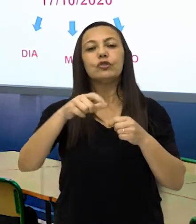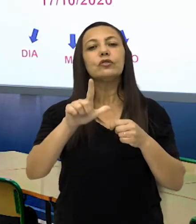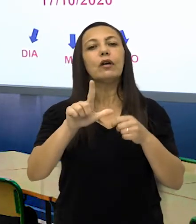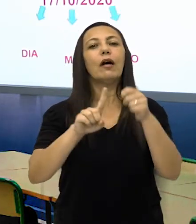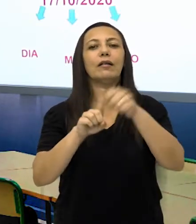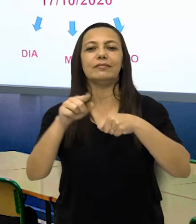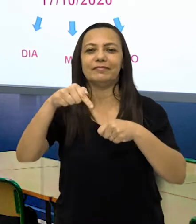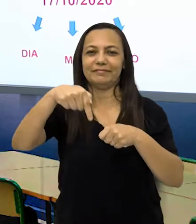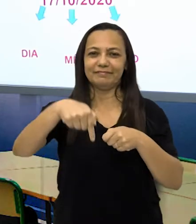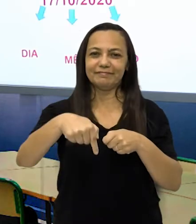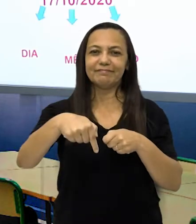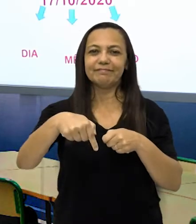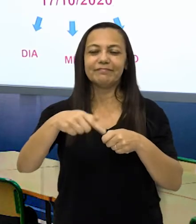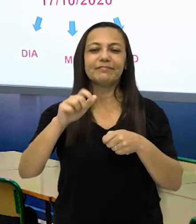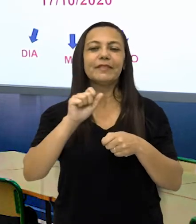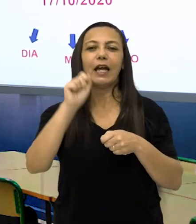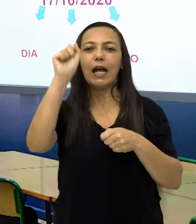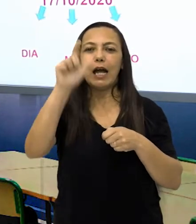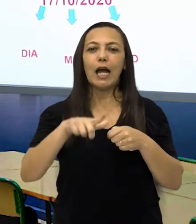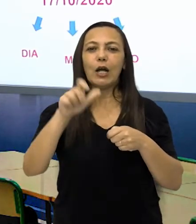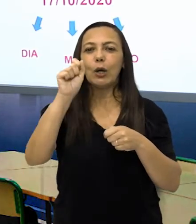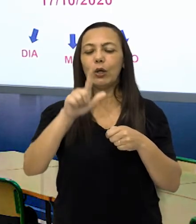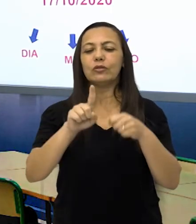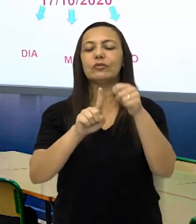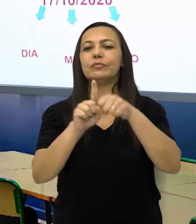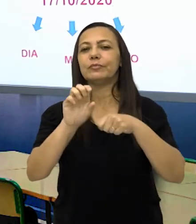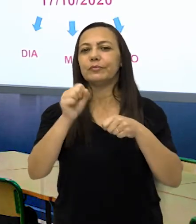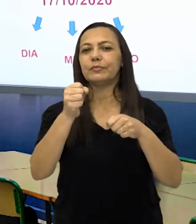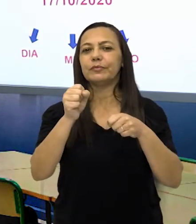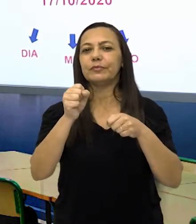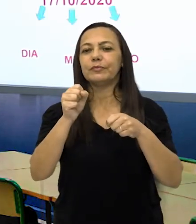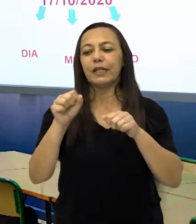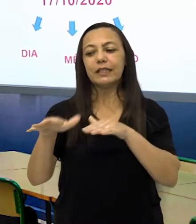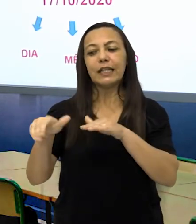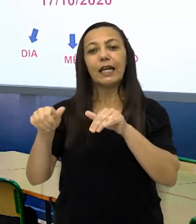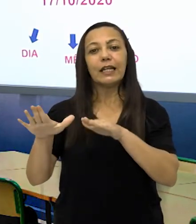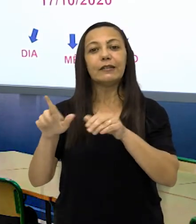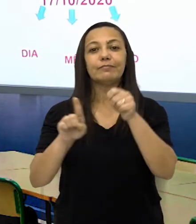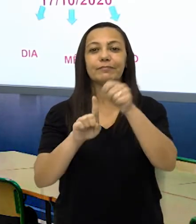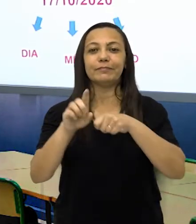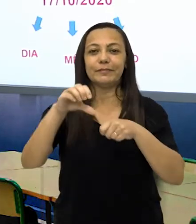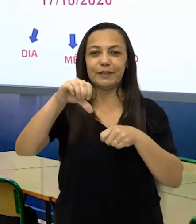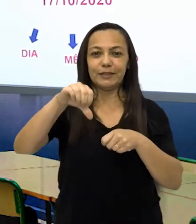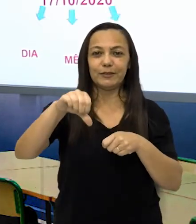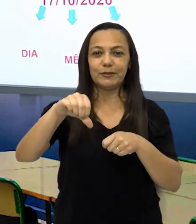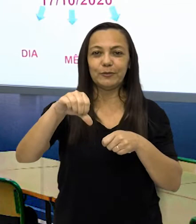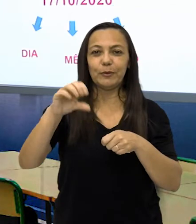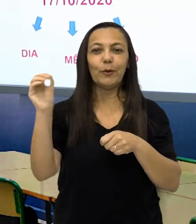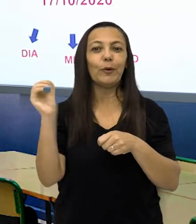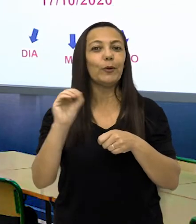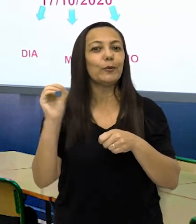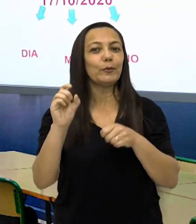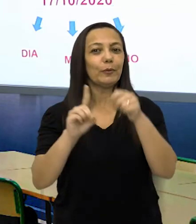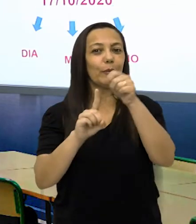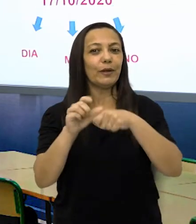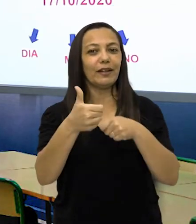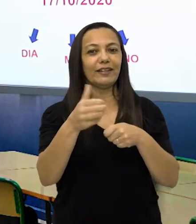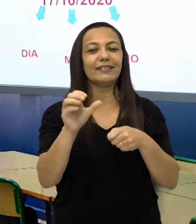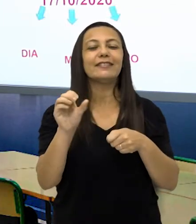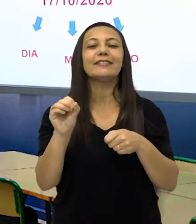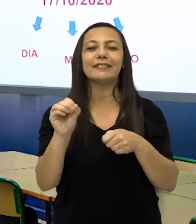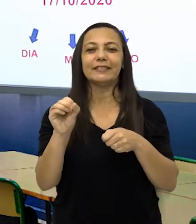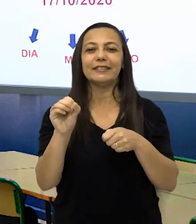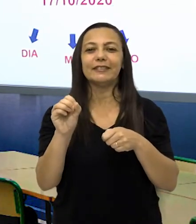mês 7. Agosto, mês 8. Setembro, mês 9. Outubro, mês 10.